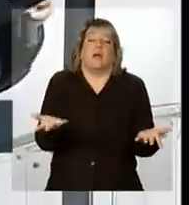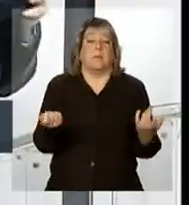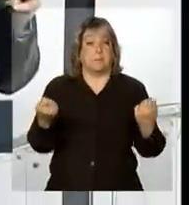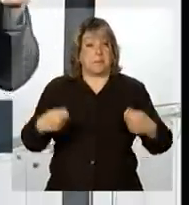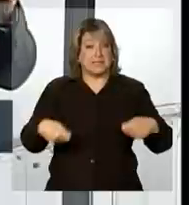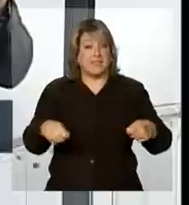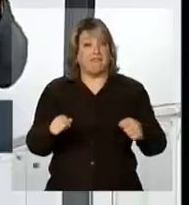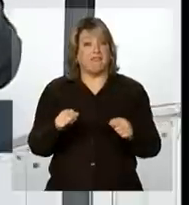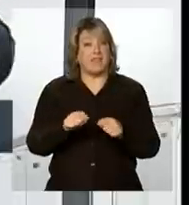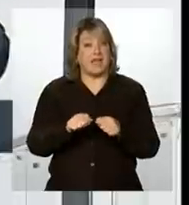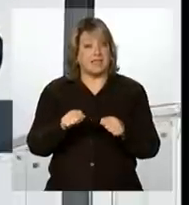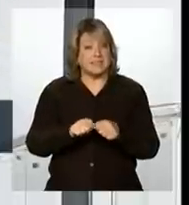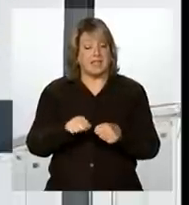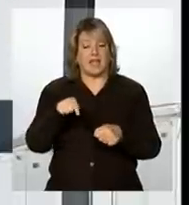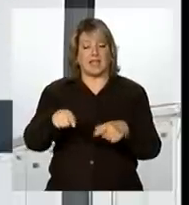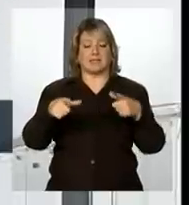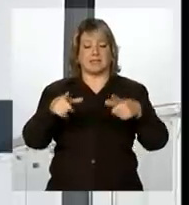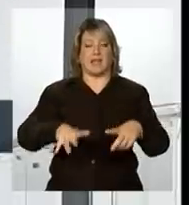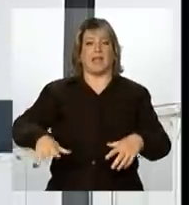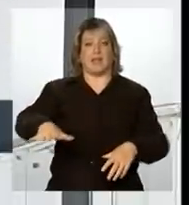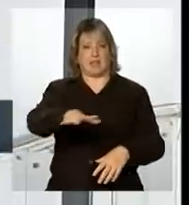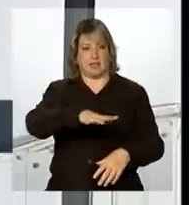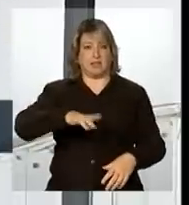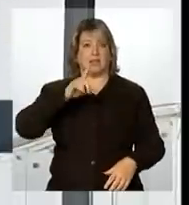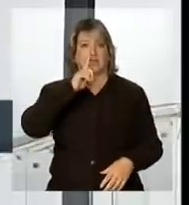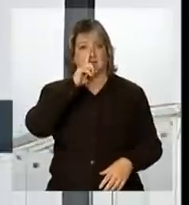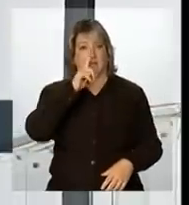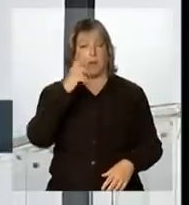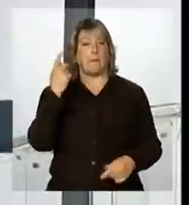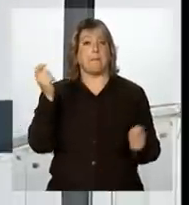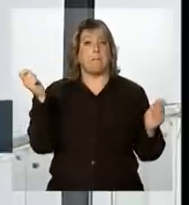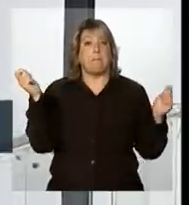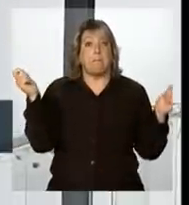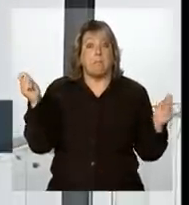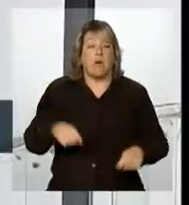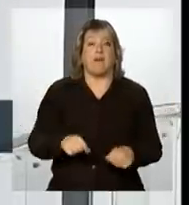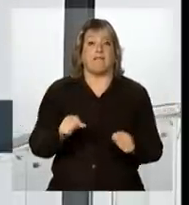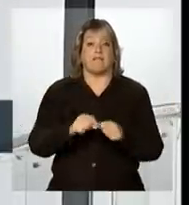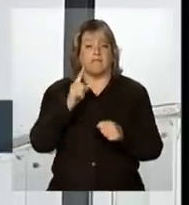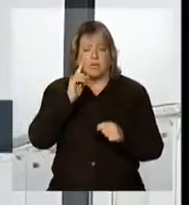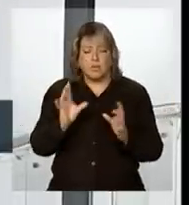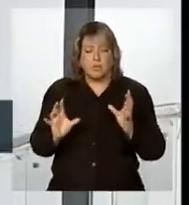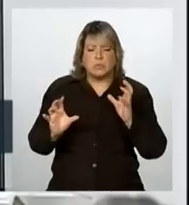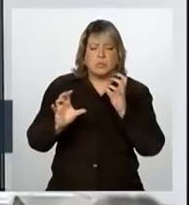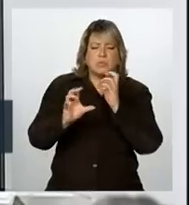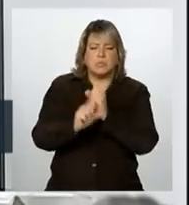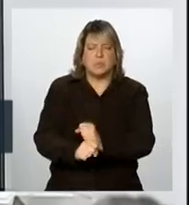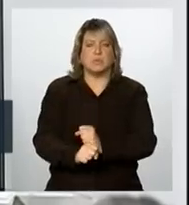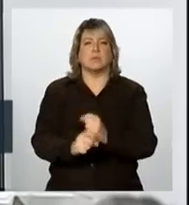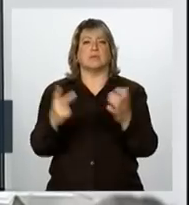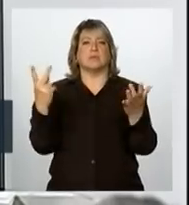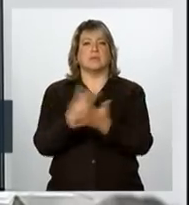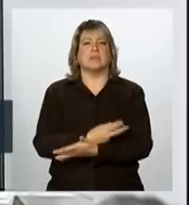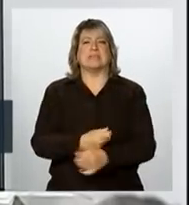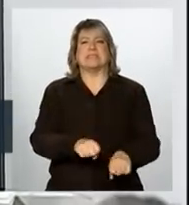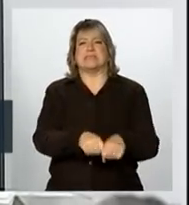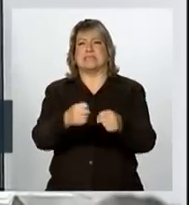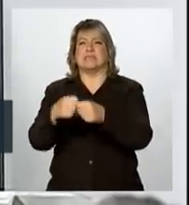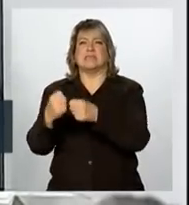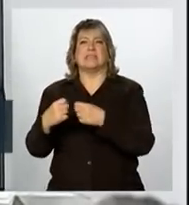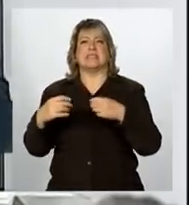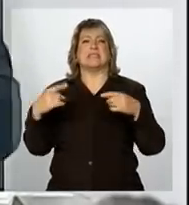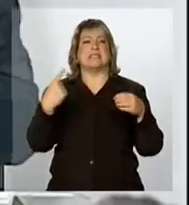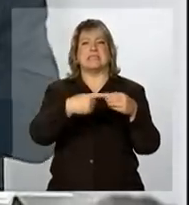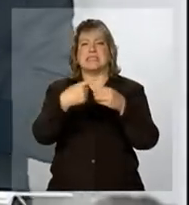nessas áreas de risco para poder mitigar os prejuízos de infraestrutura urbanas e